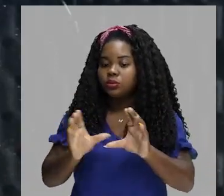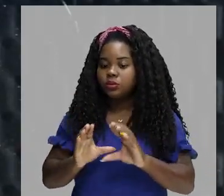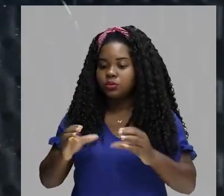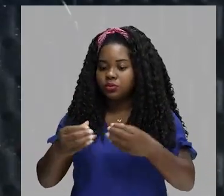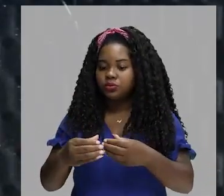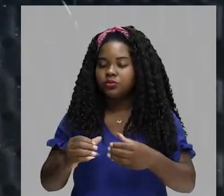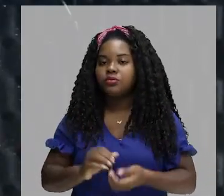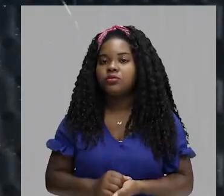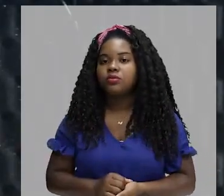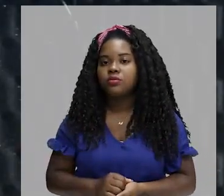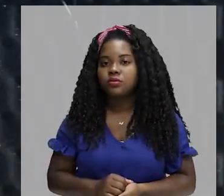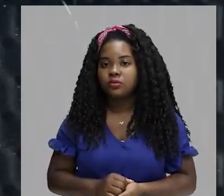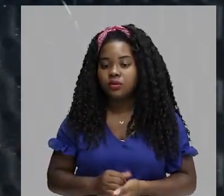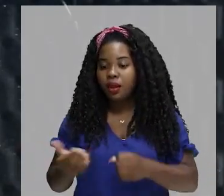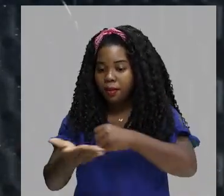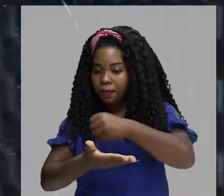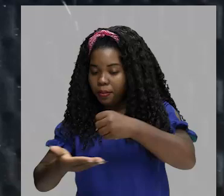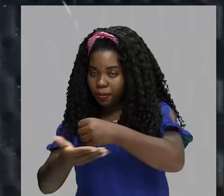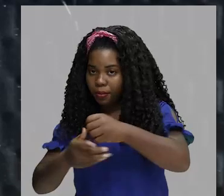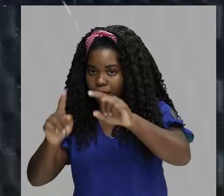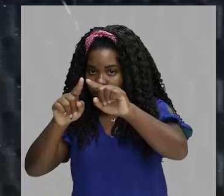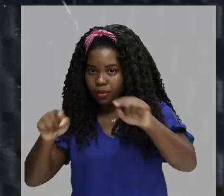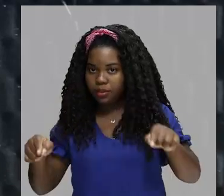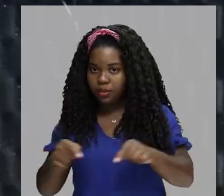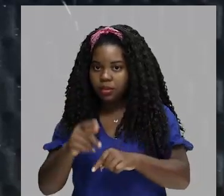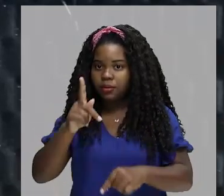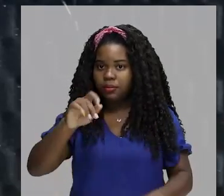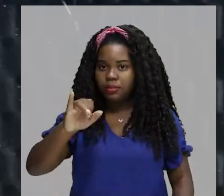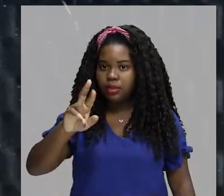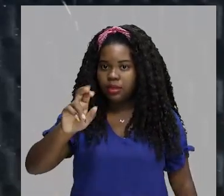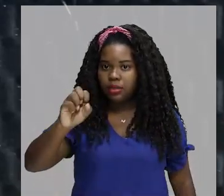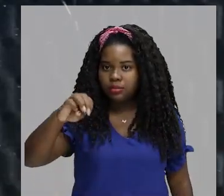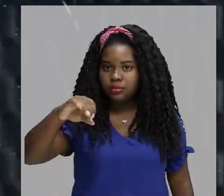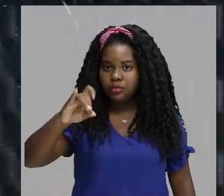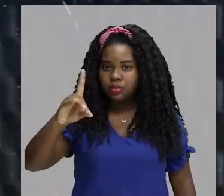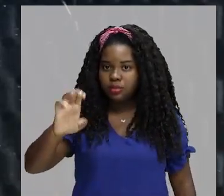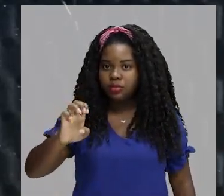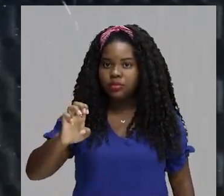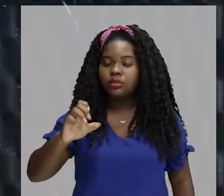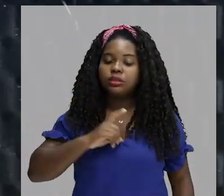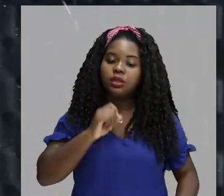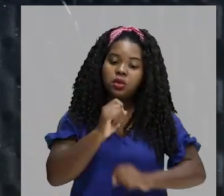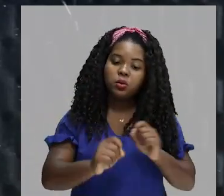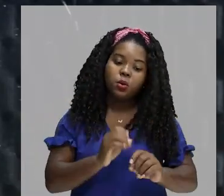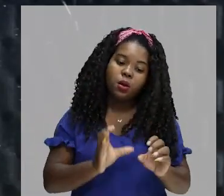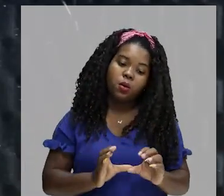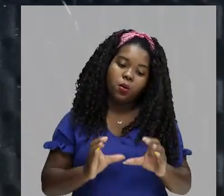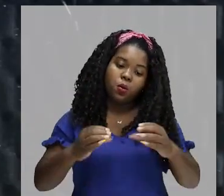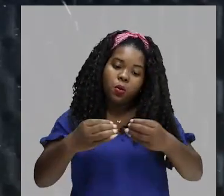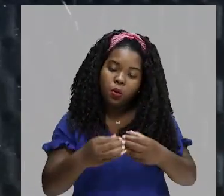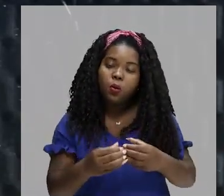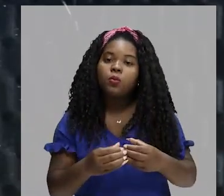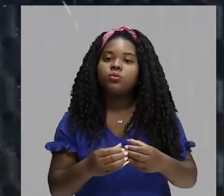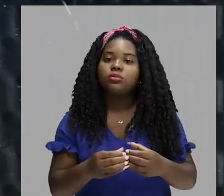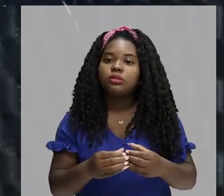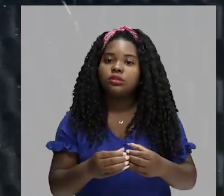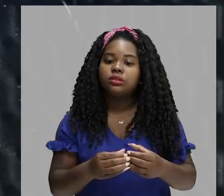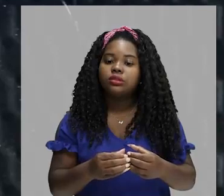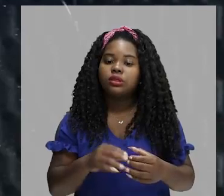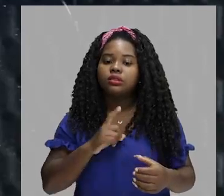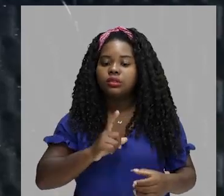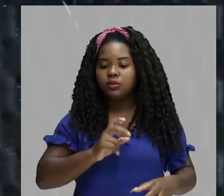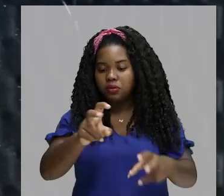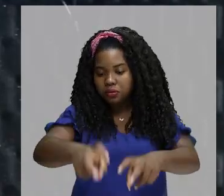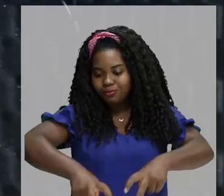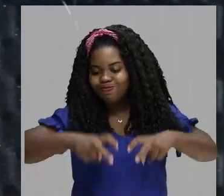grande parte da base dessa pirâmide é composta pelas comunidades aldeãs, que estavam ali cultivando